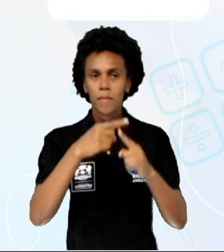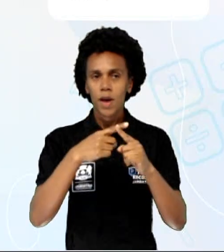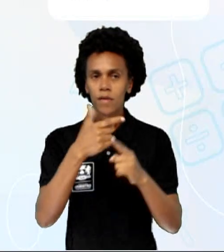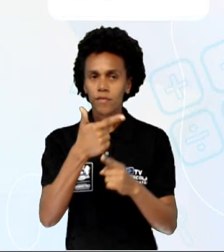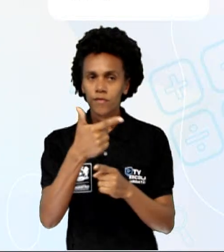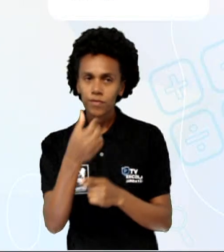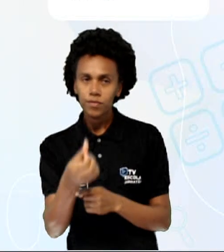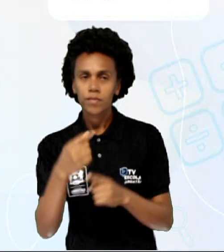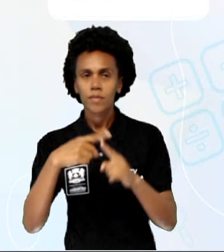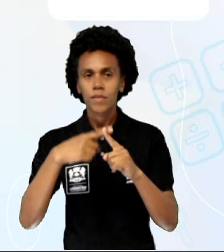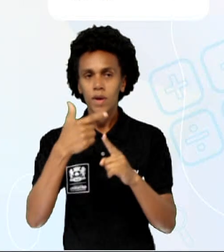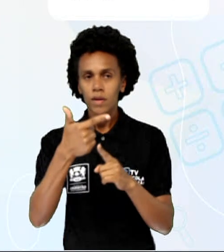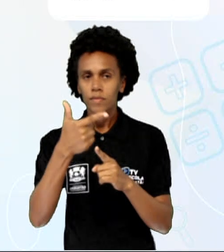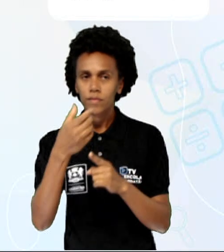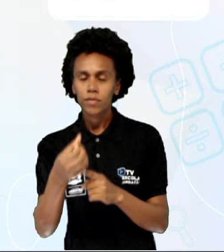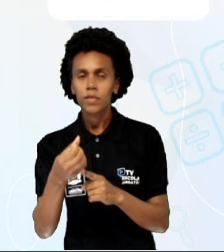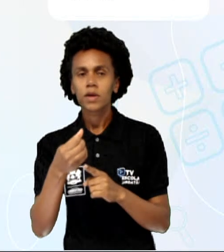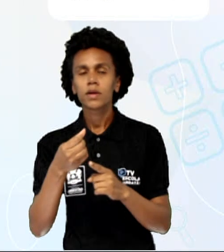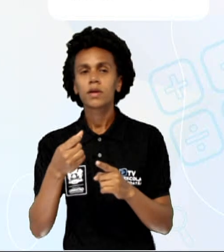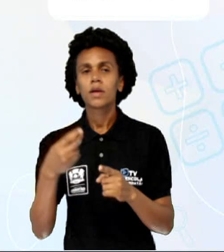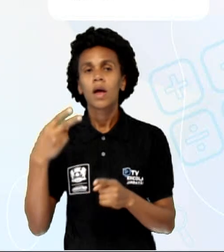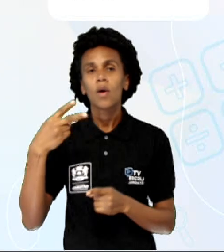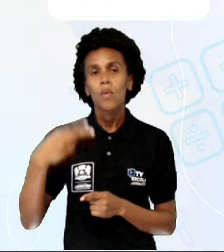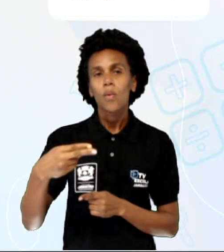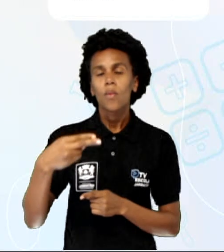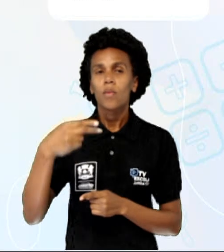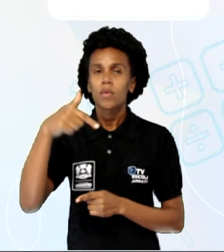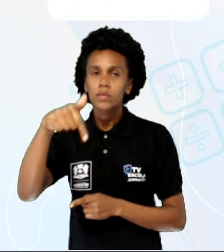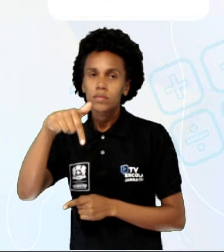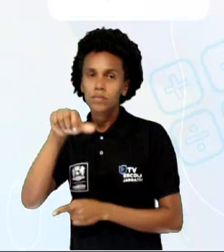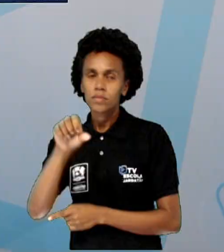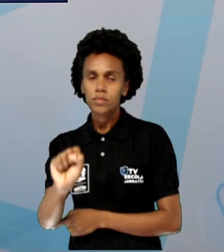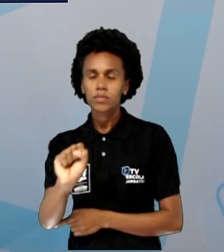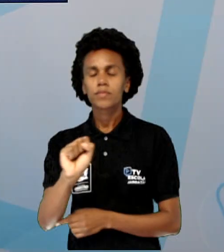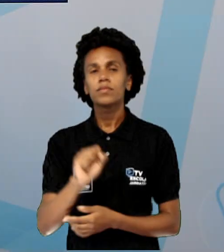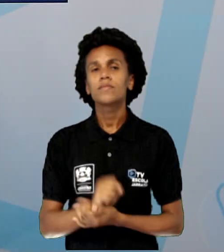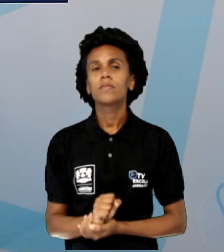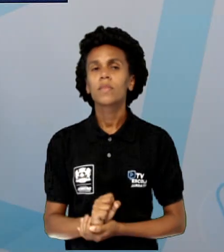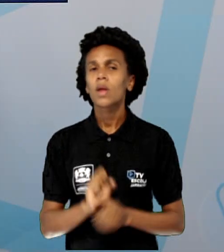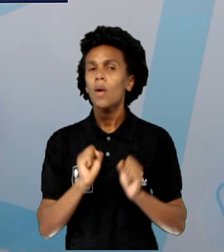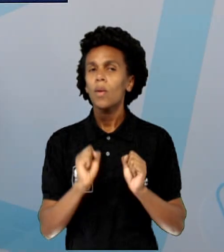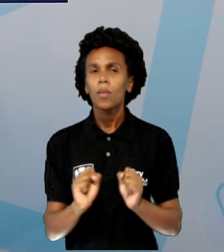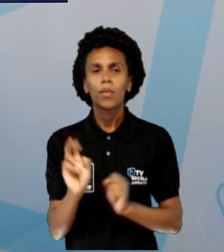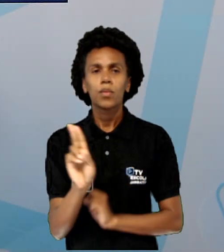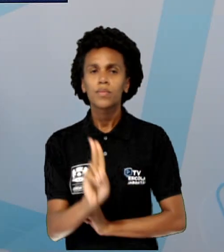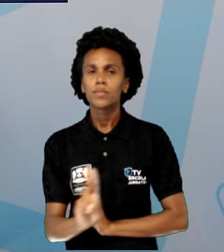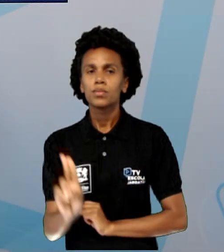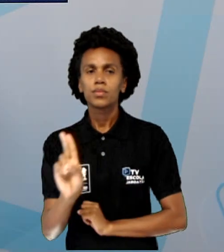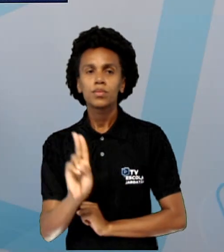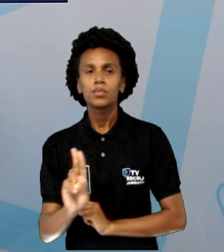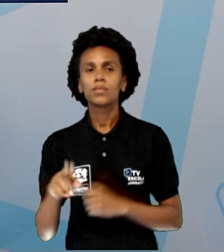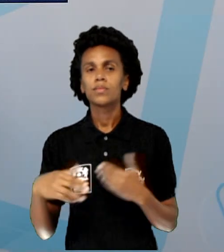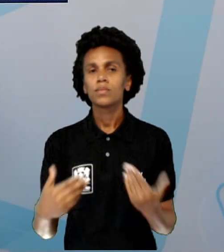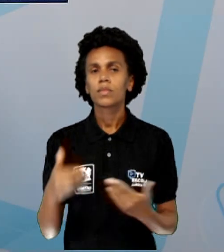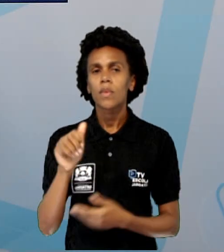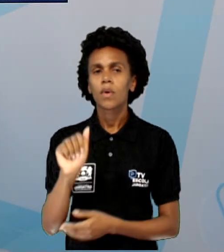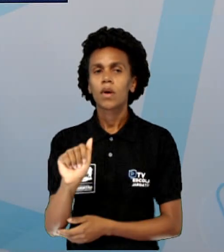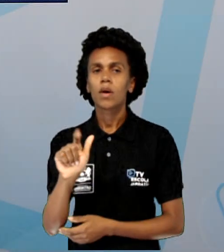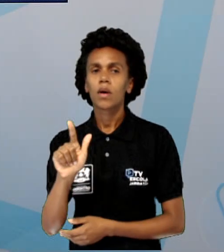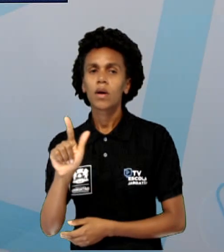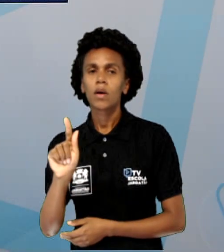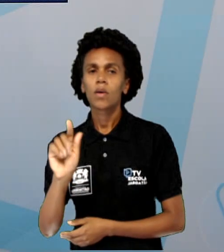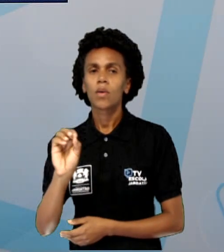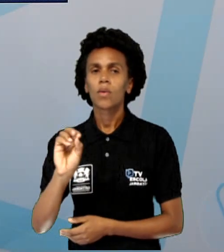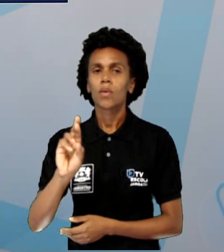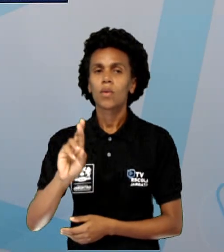78. A gente pode utilizar dois algoritmos para resolver isso, né? O que é algoritmo, professora? É a ideia de